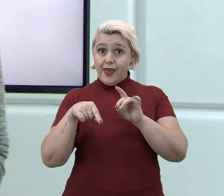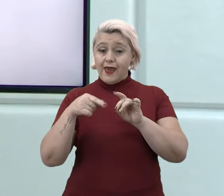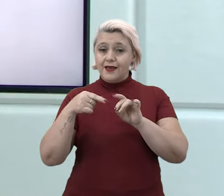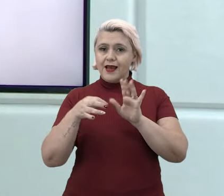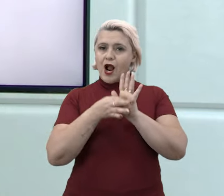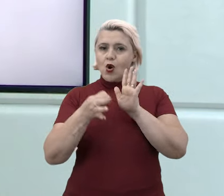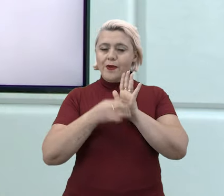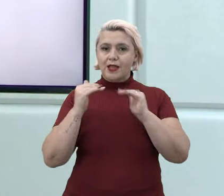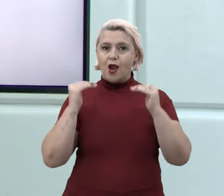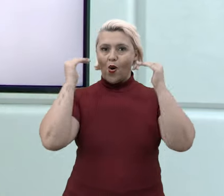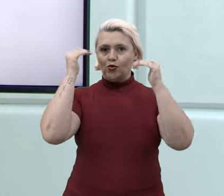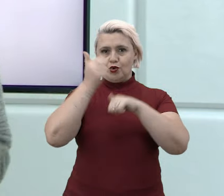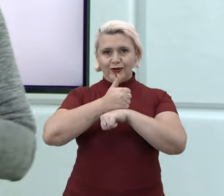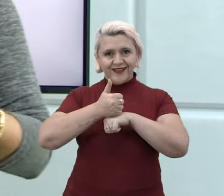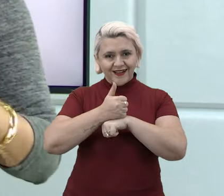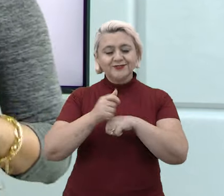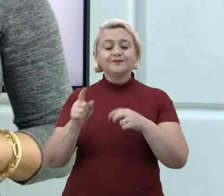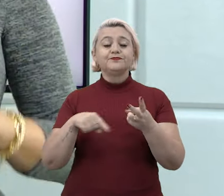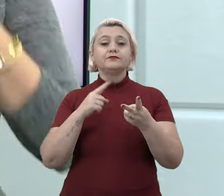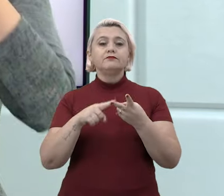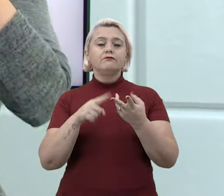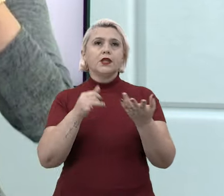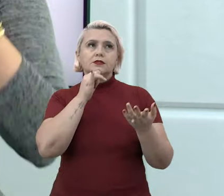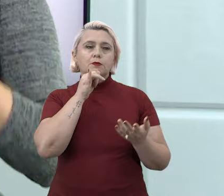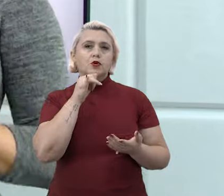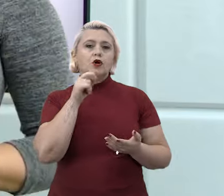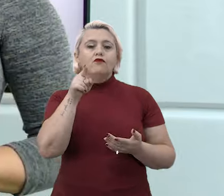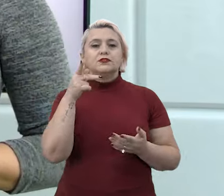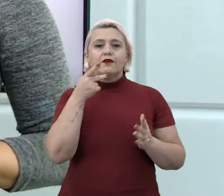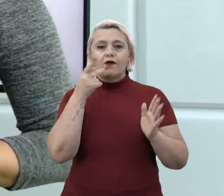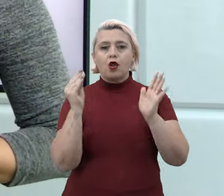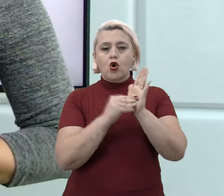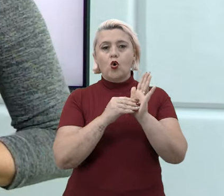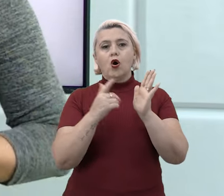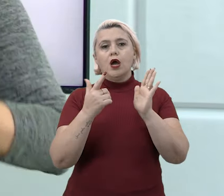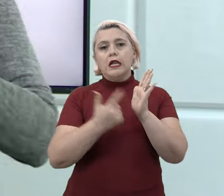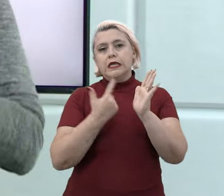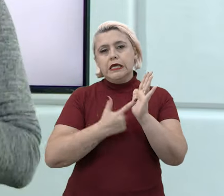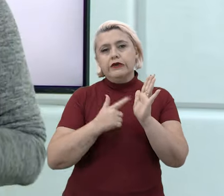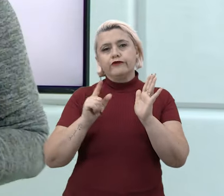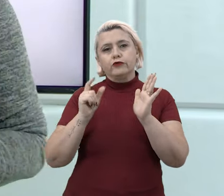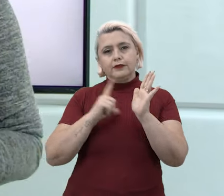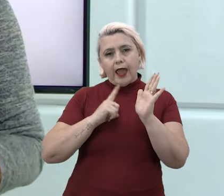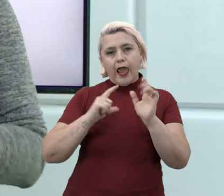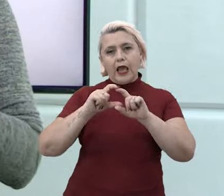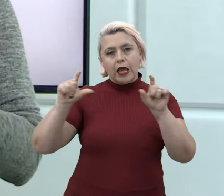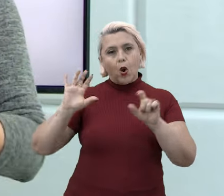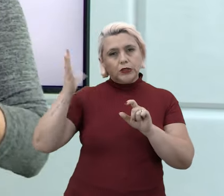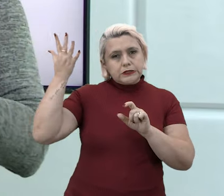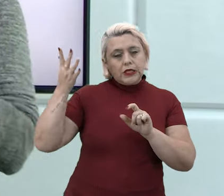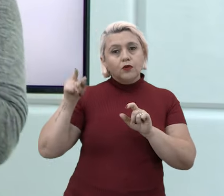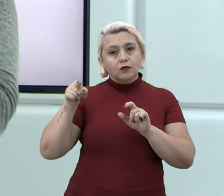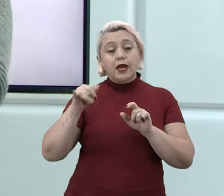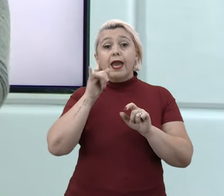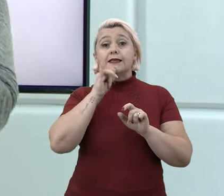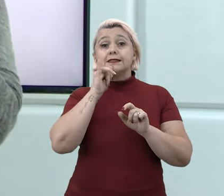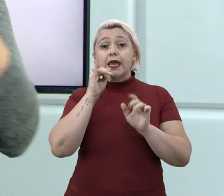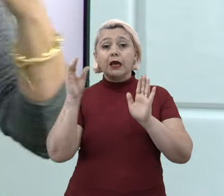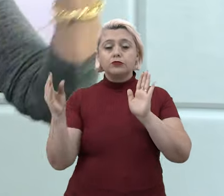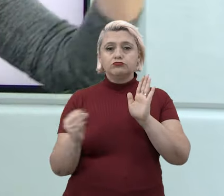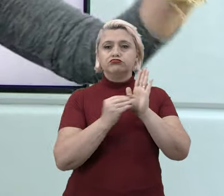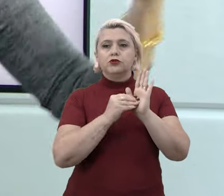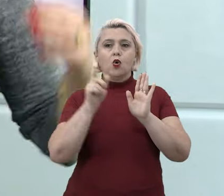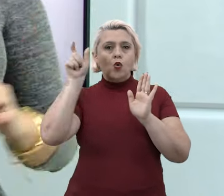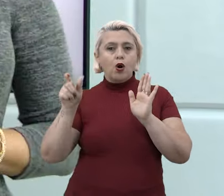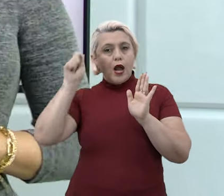argumento de autoridade, tá? Quando você diz que no livro X aconteceu tal coisa e isso serve